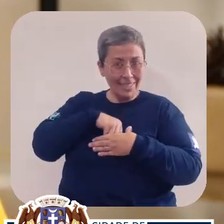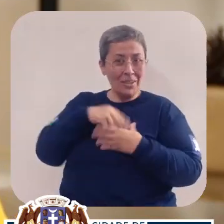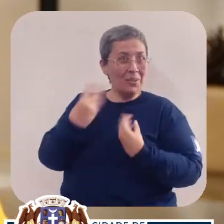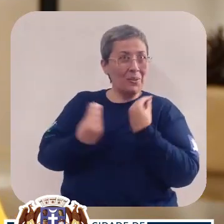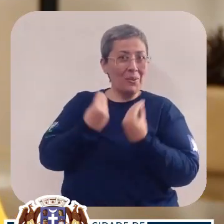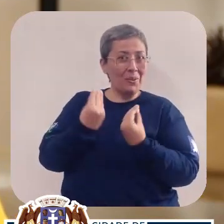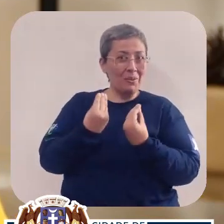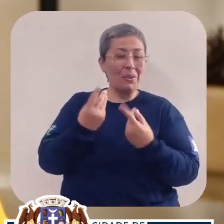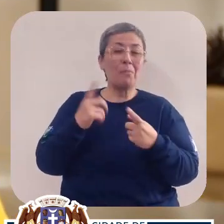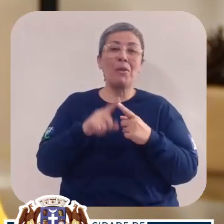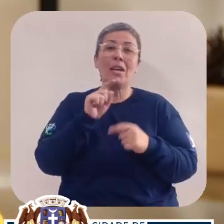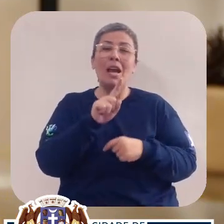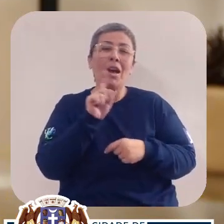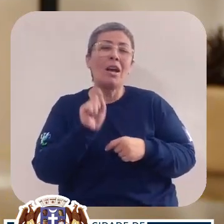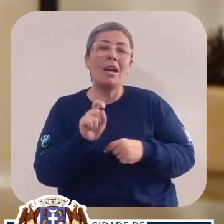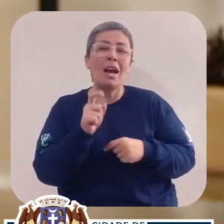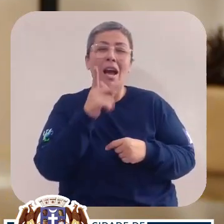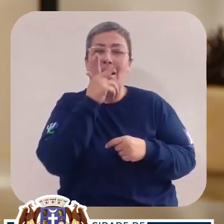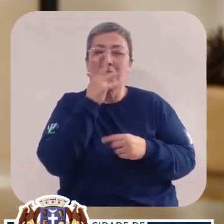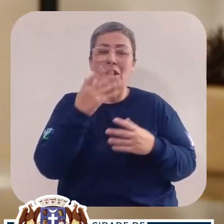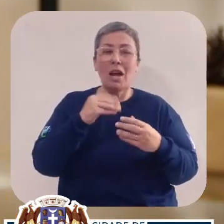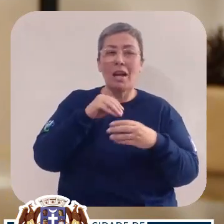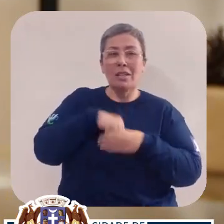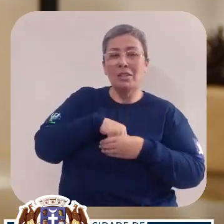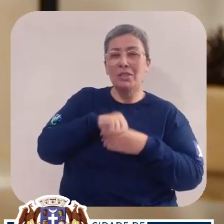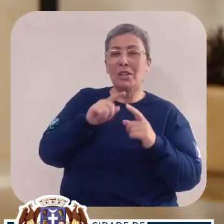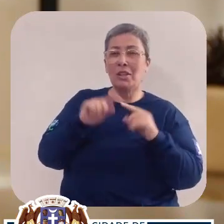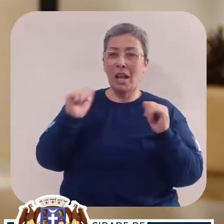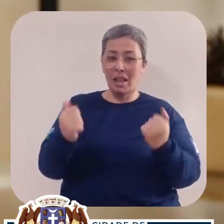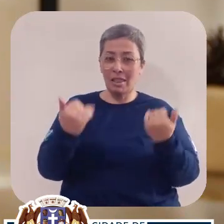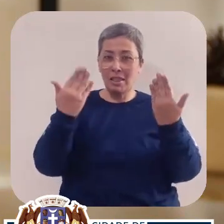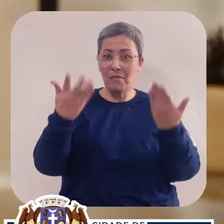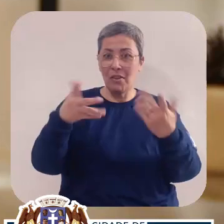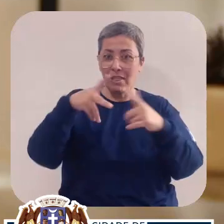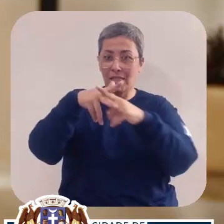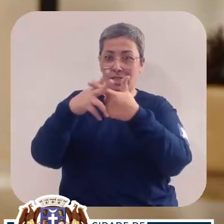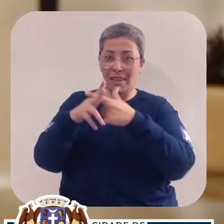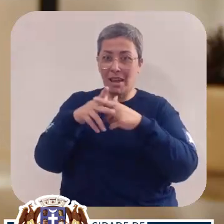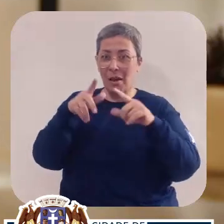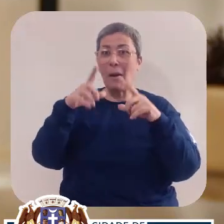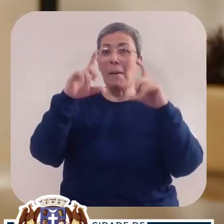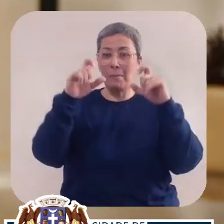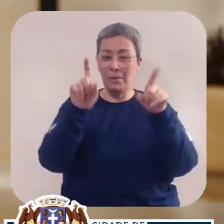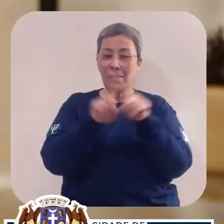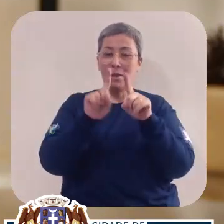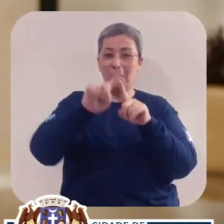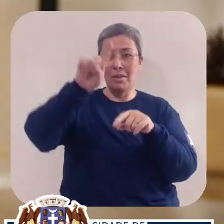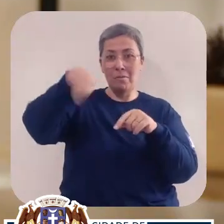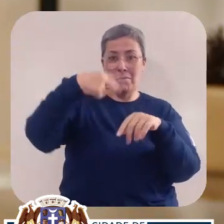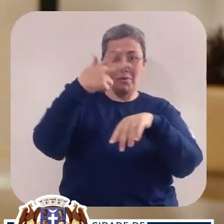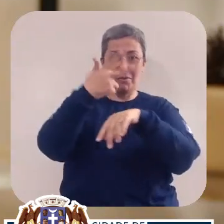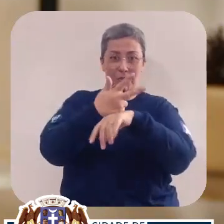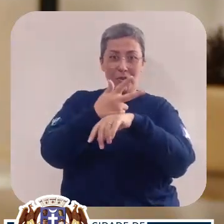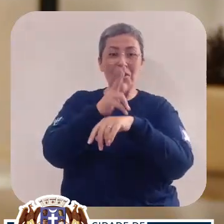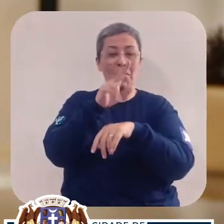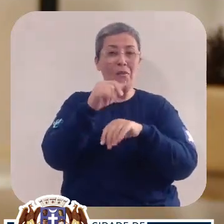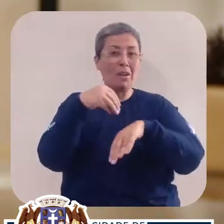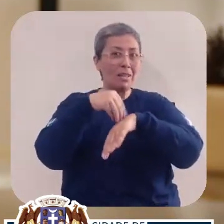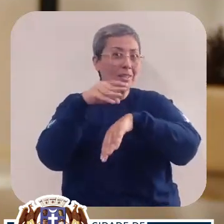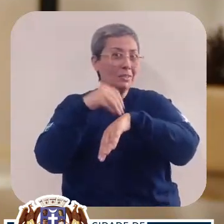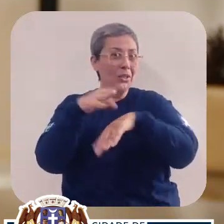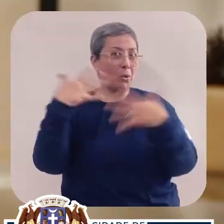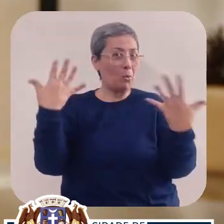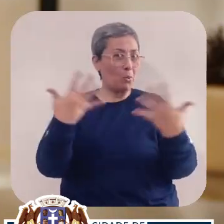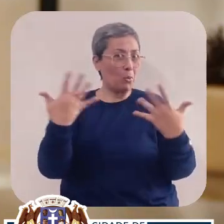sua câmera interna? Que tal se a gente começar a ajustar a câmera externa? Fica com a gente para o próximo vídeo, que a gente